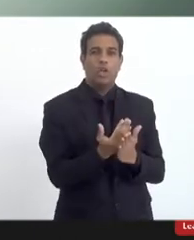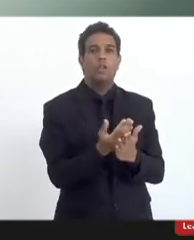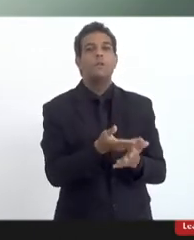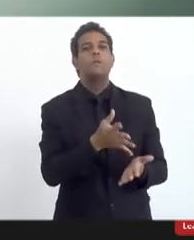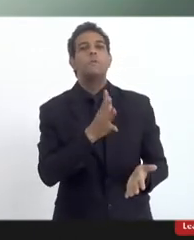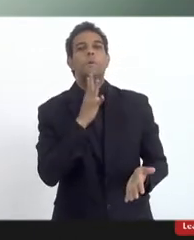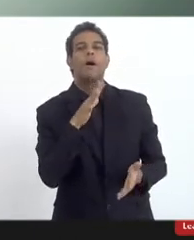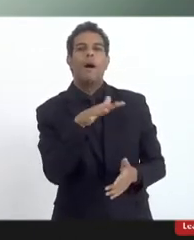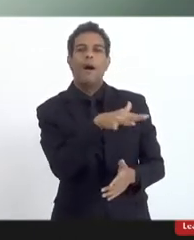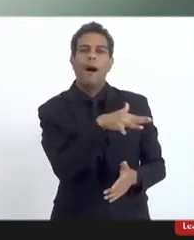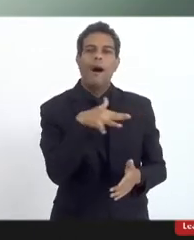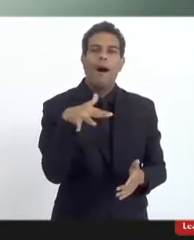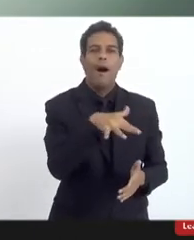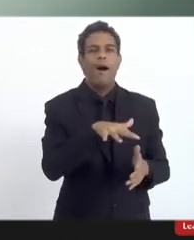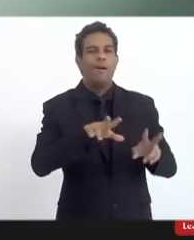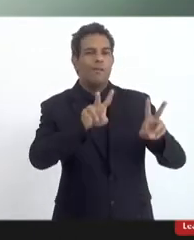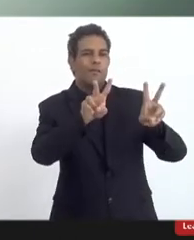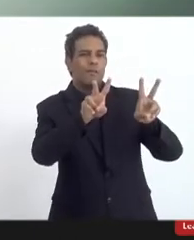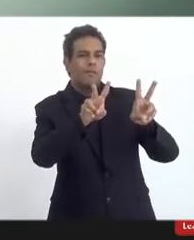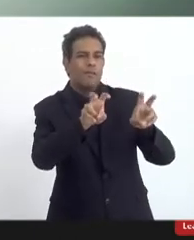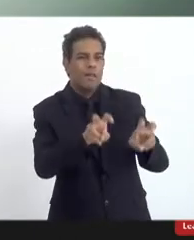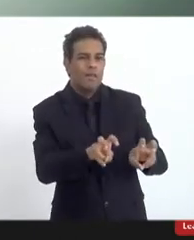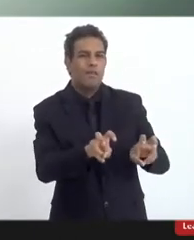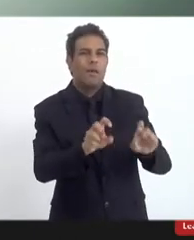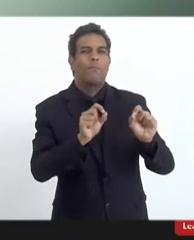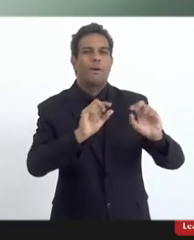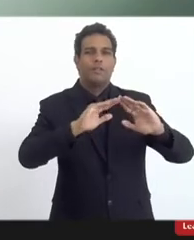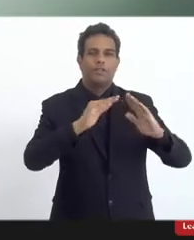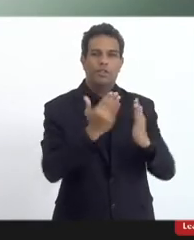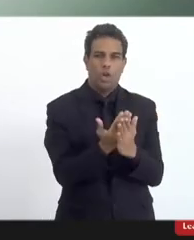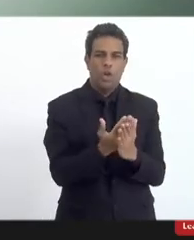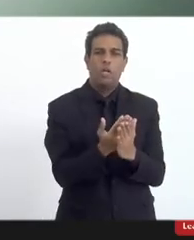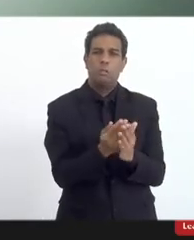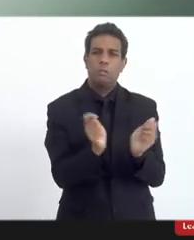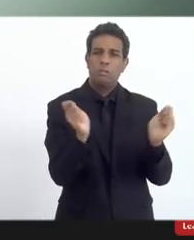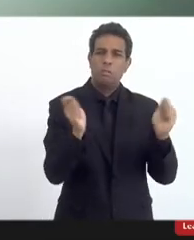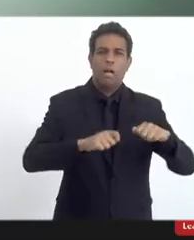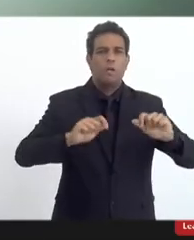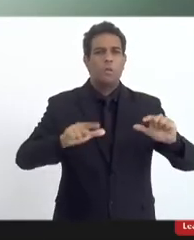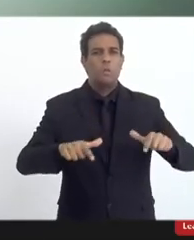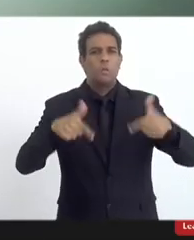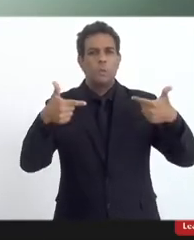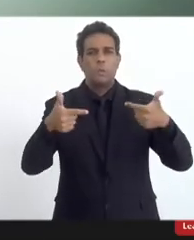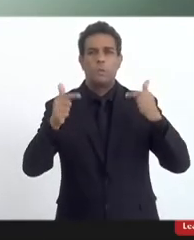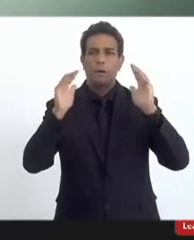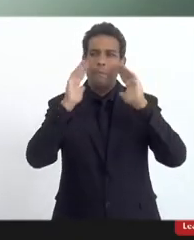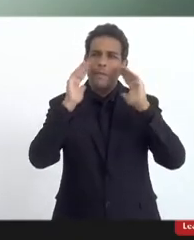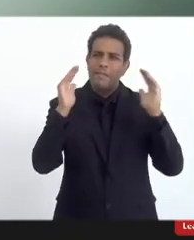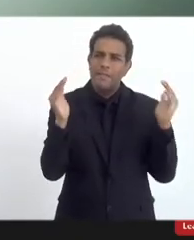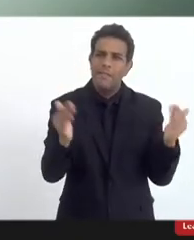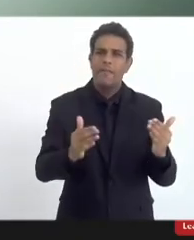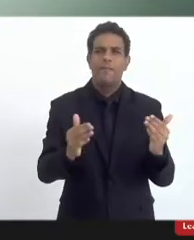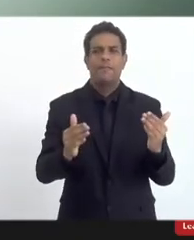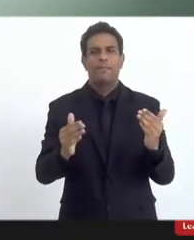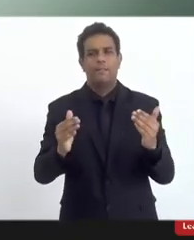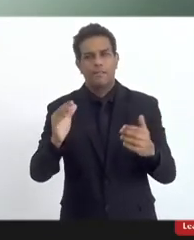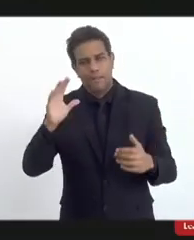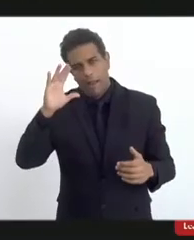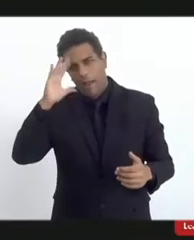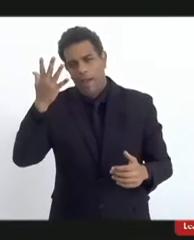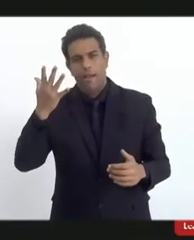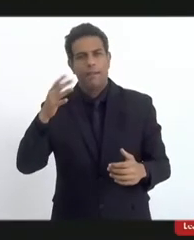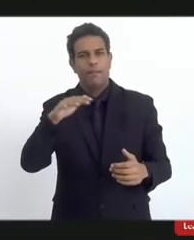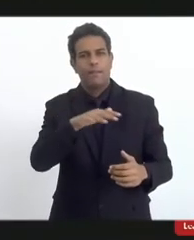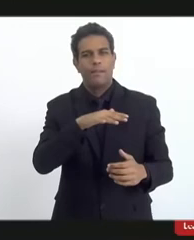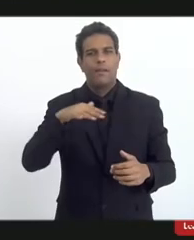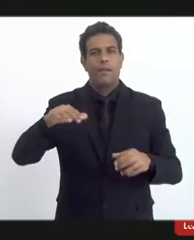conhecimento deste fato, se a escola faz alguma ação específica naquela comunidade,